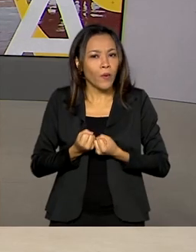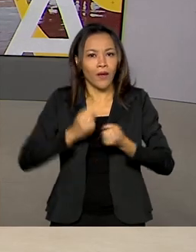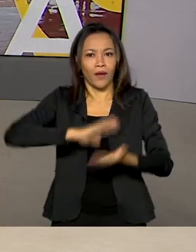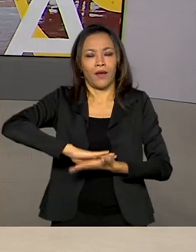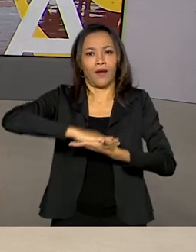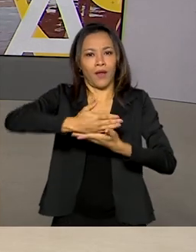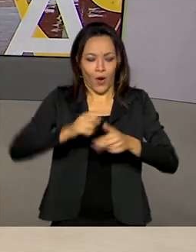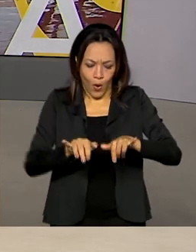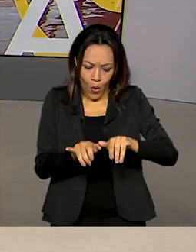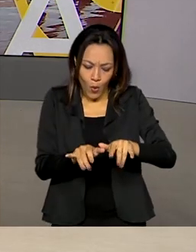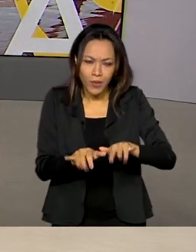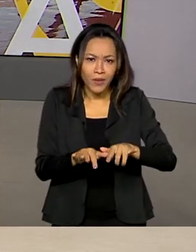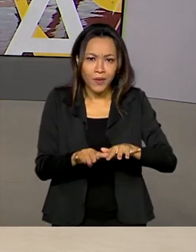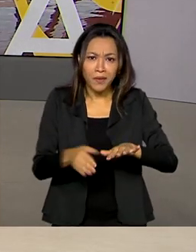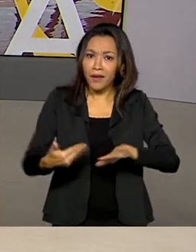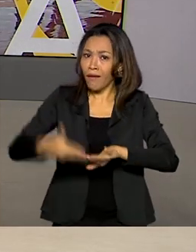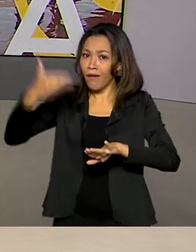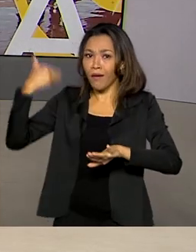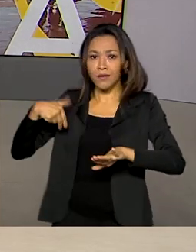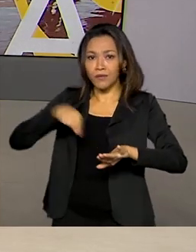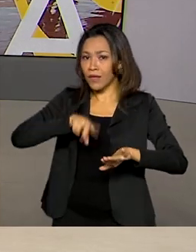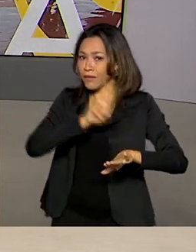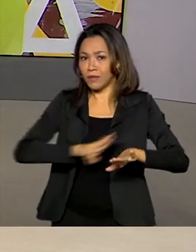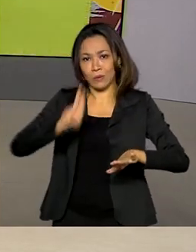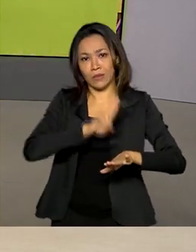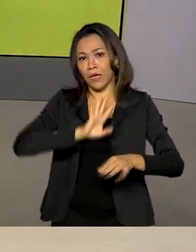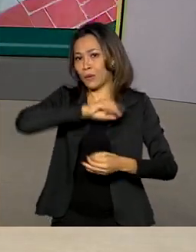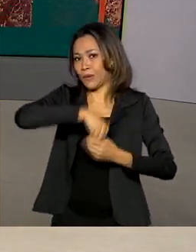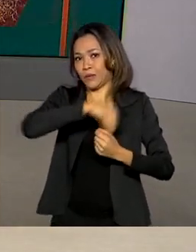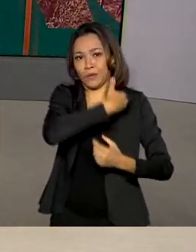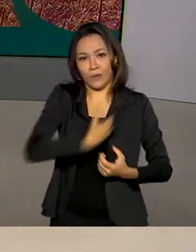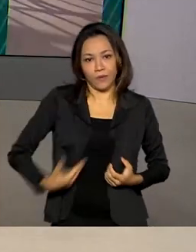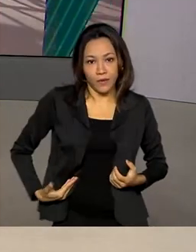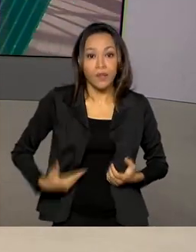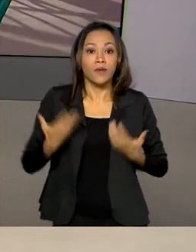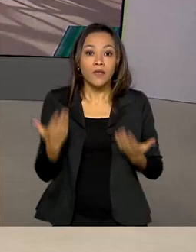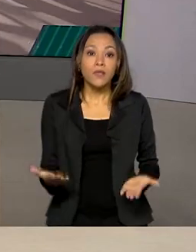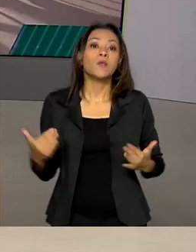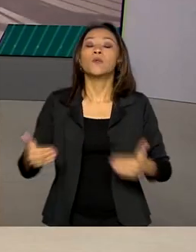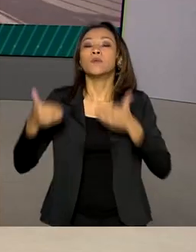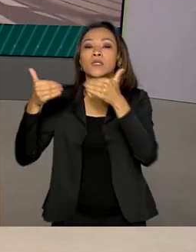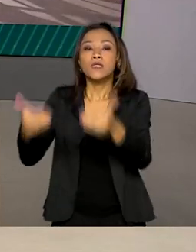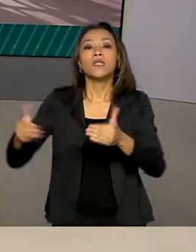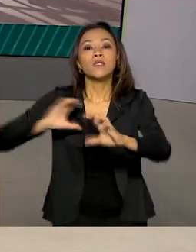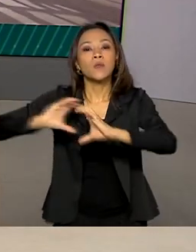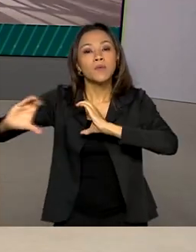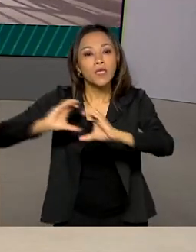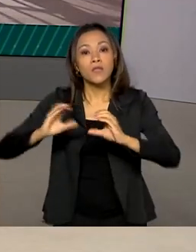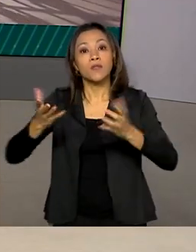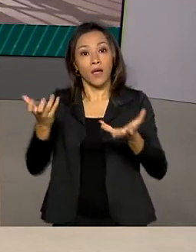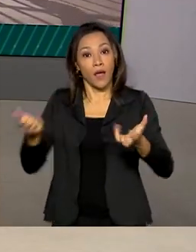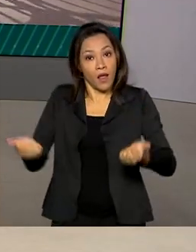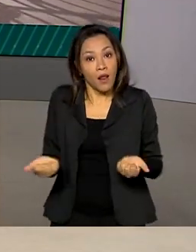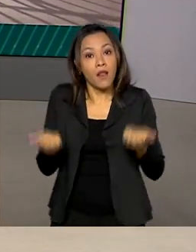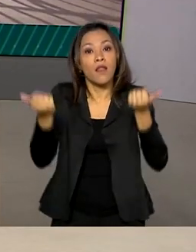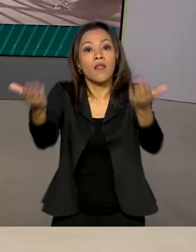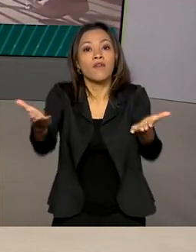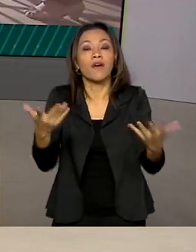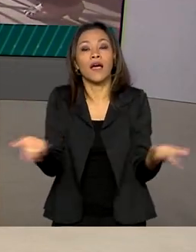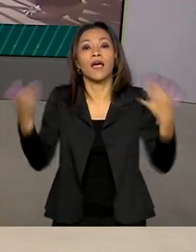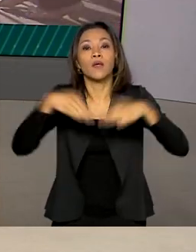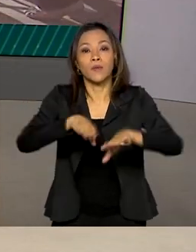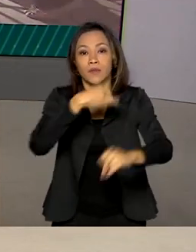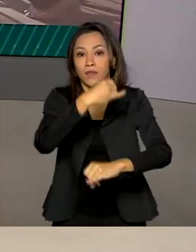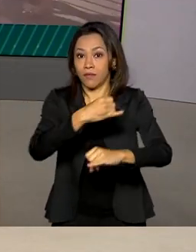sem uso na administração federal. O projeto do Ministério das Comunicações quer levar a inclusão digital ao interior